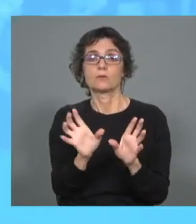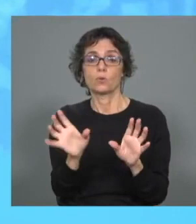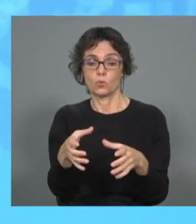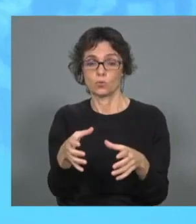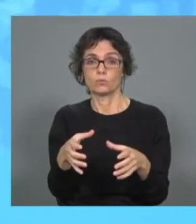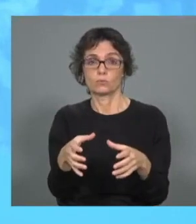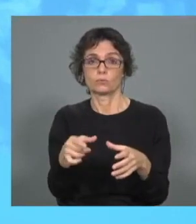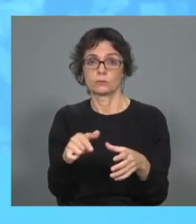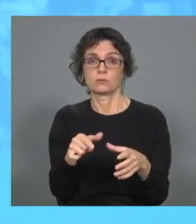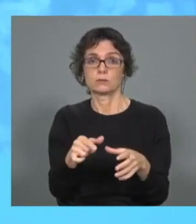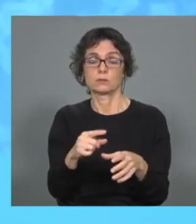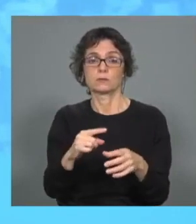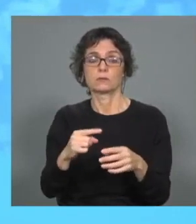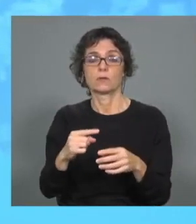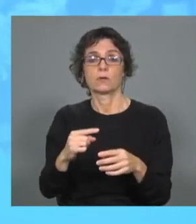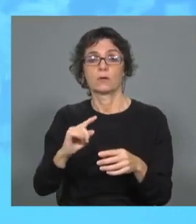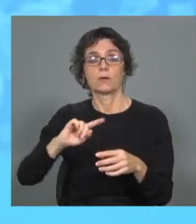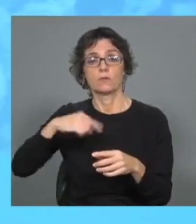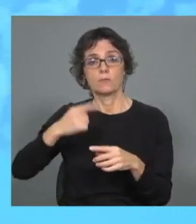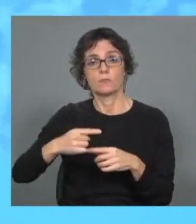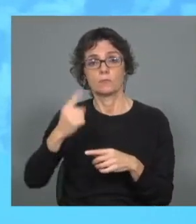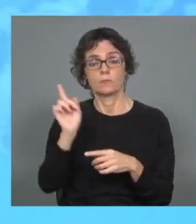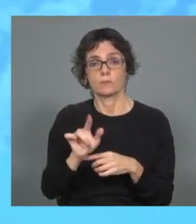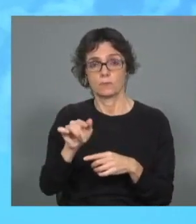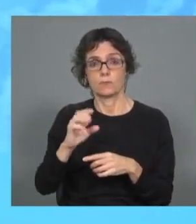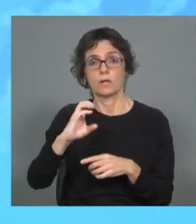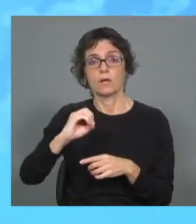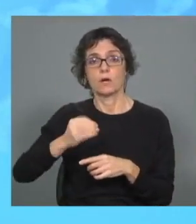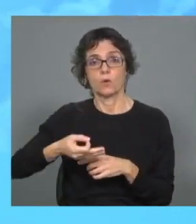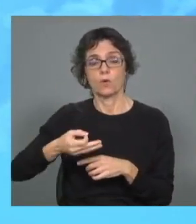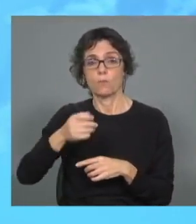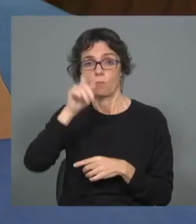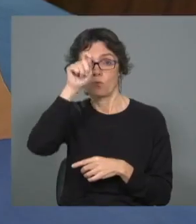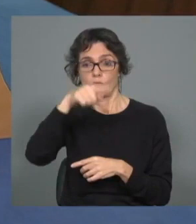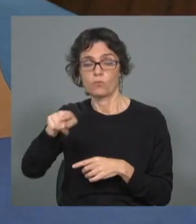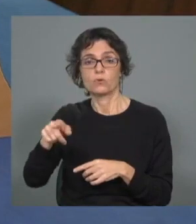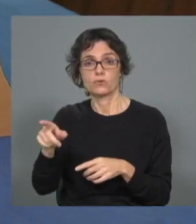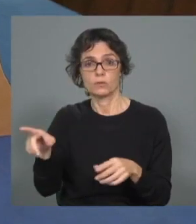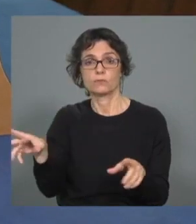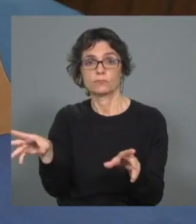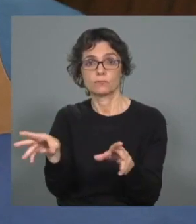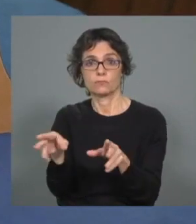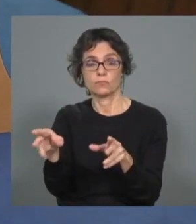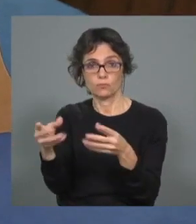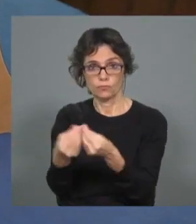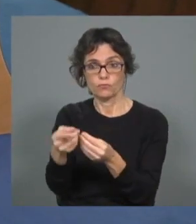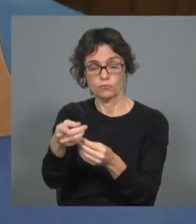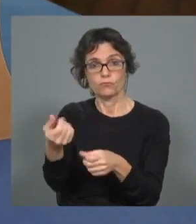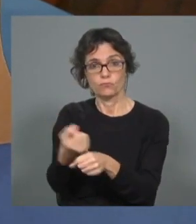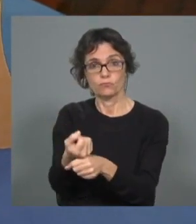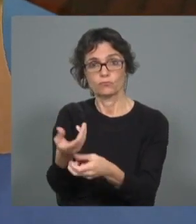após a primeira semana da realização da COP, e que reuniu também no Egito, dos representantes da Igreja